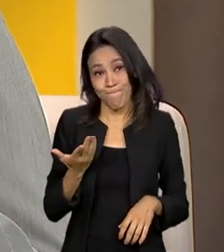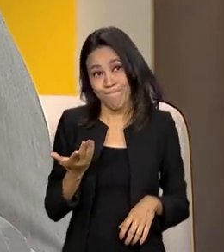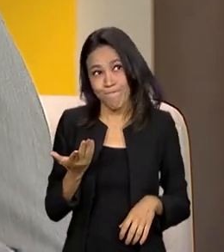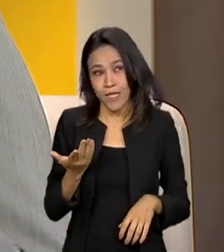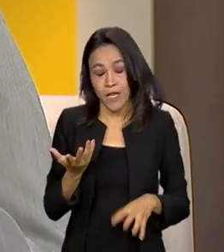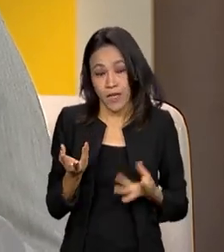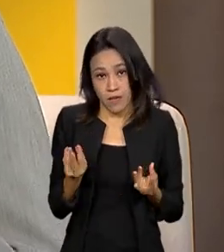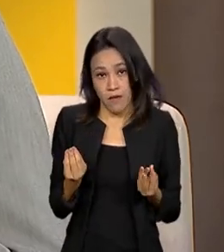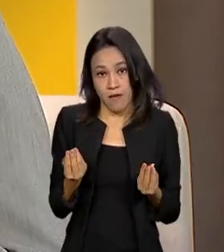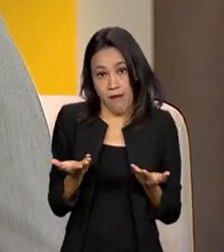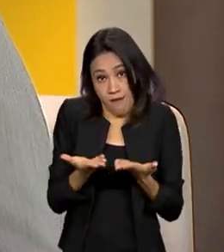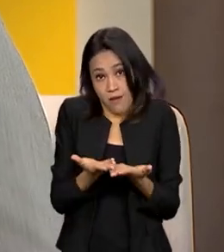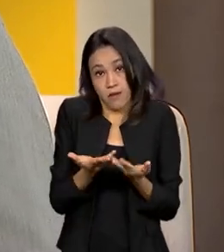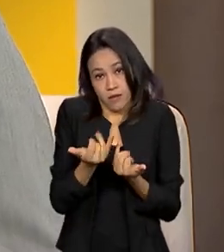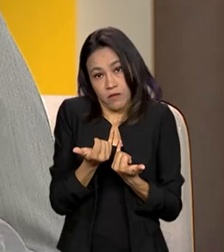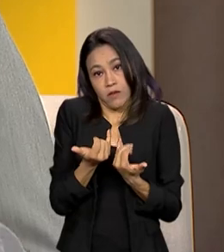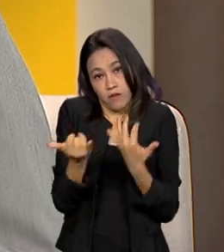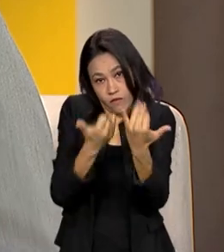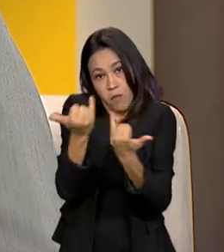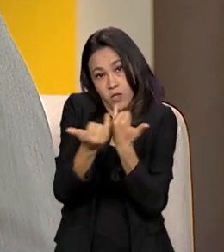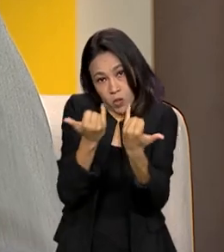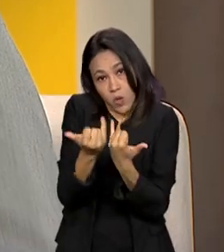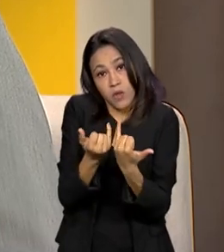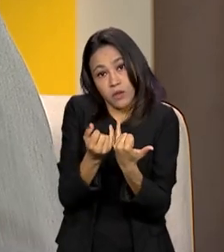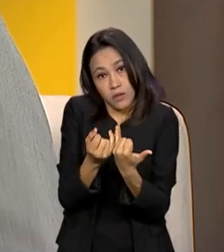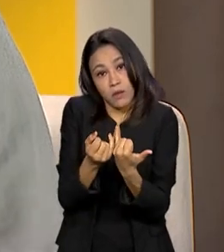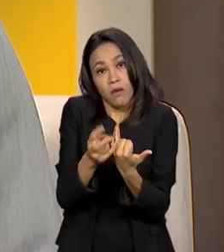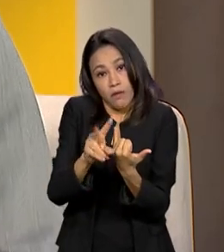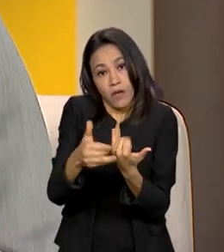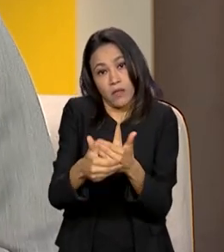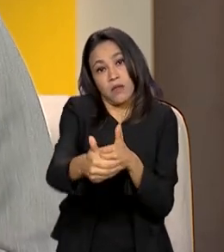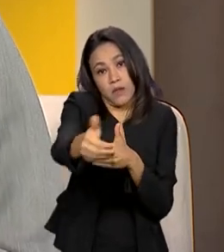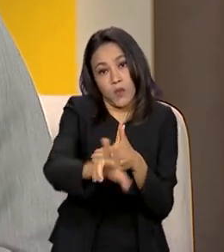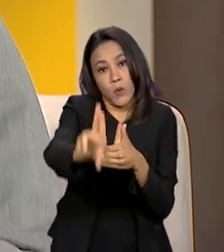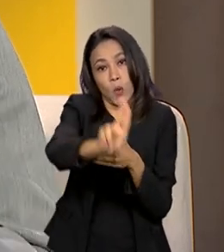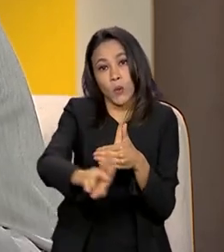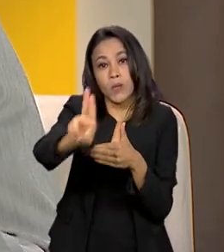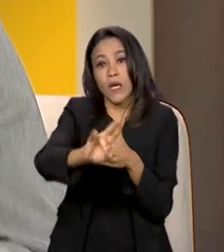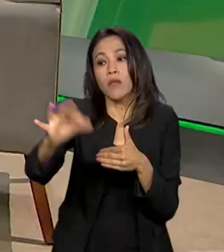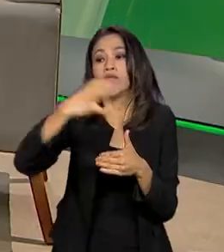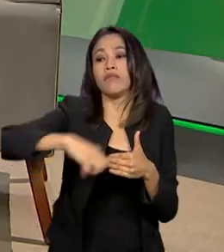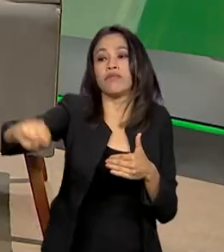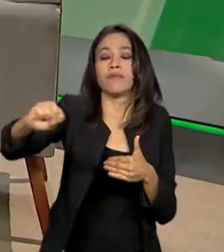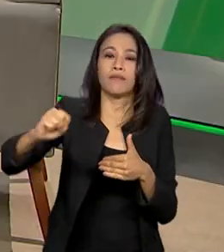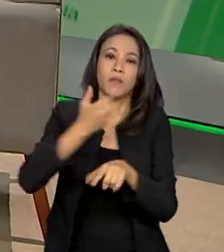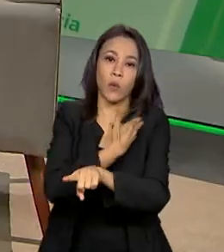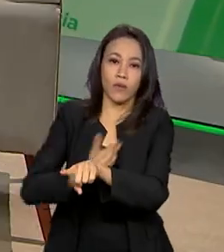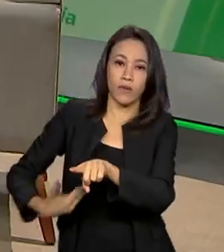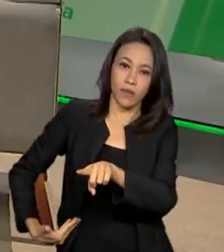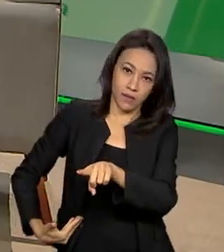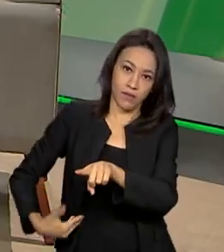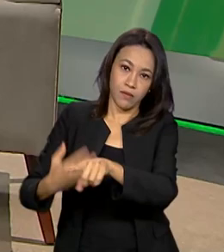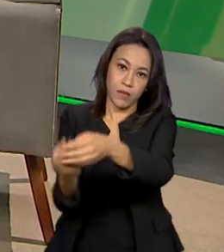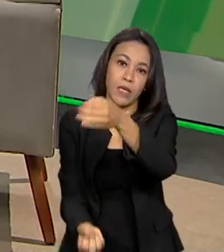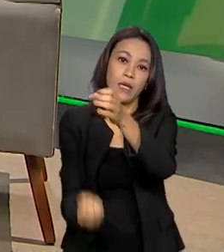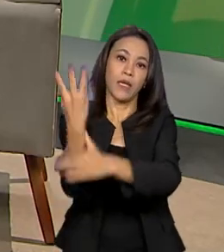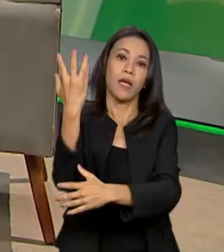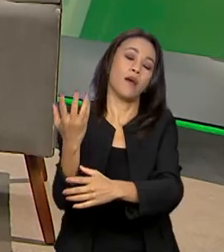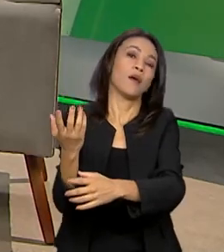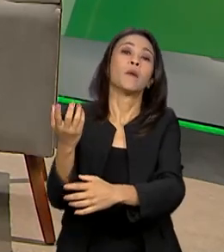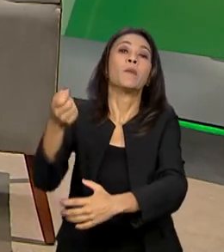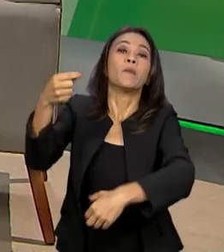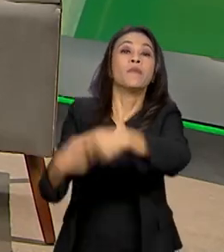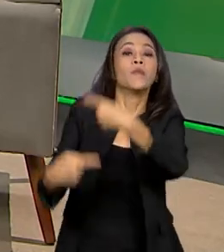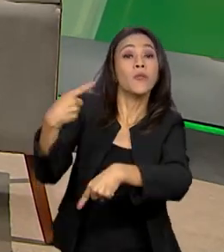eles podem e devem ser utilizados, como preconiza a Lei Geral de Proteção de Dados, para a gestão pública, para elaborar políticas públicas. Então,